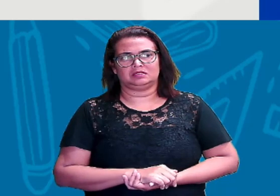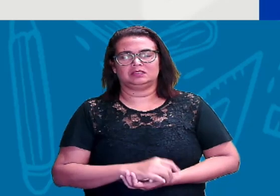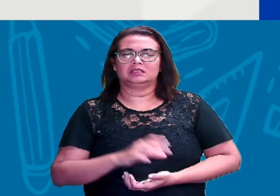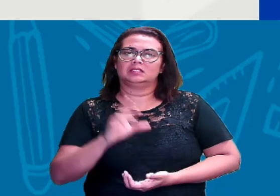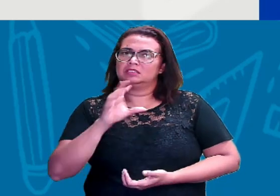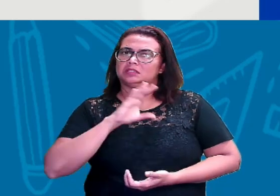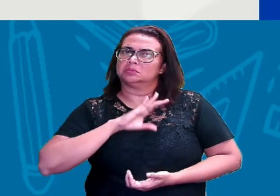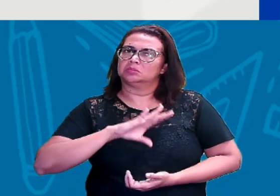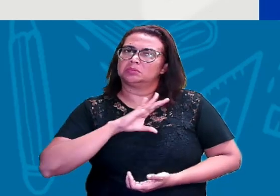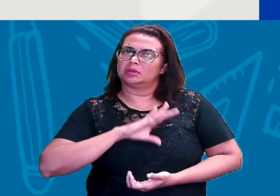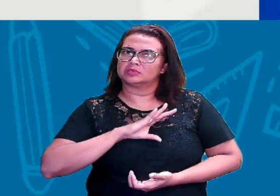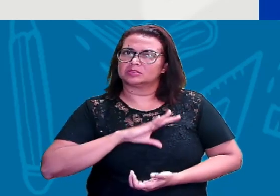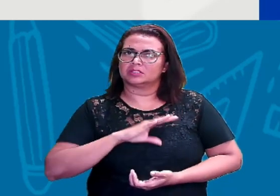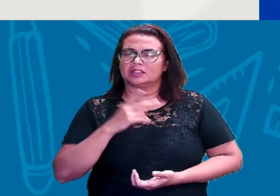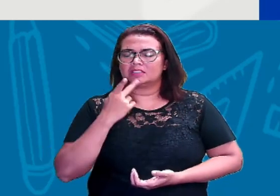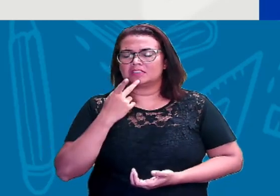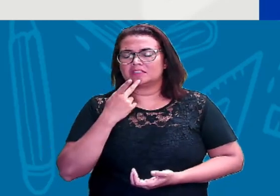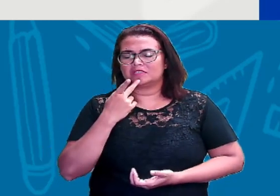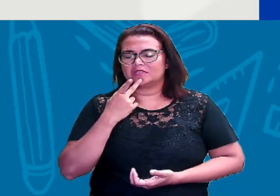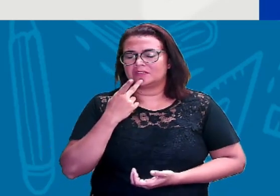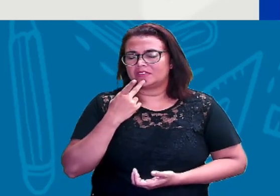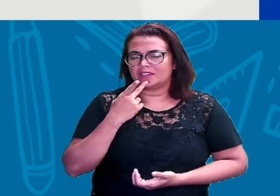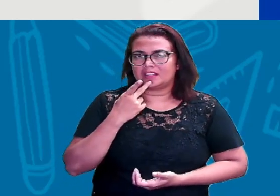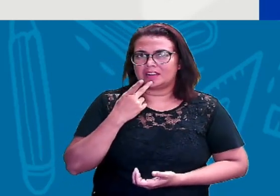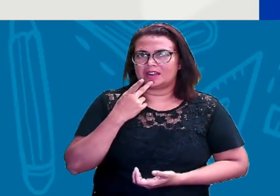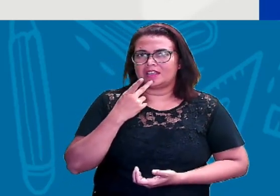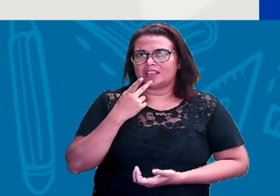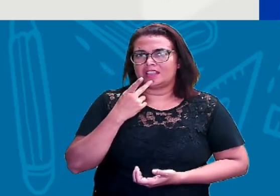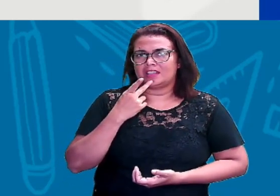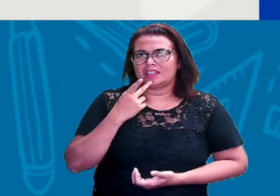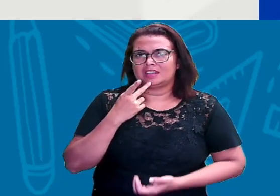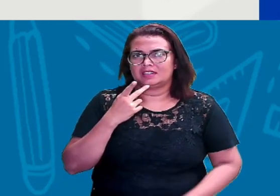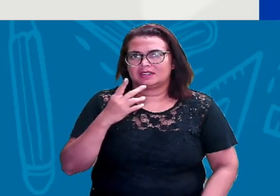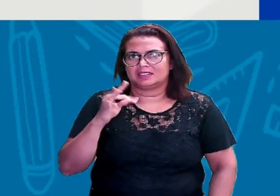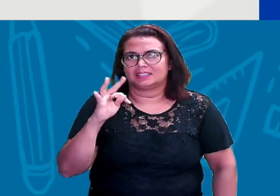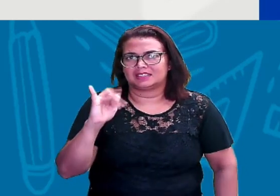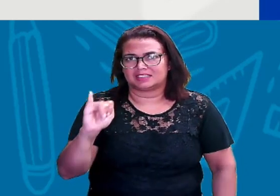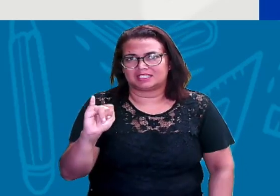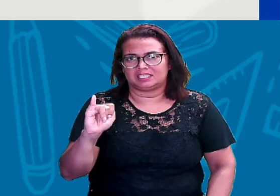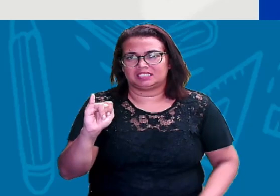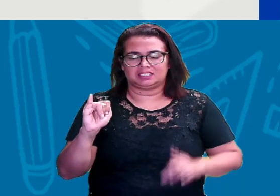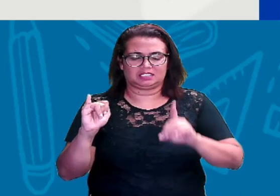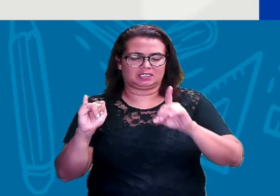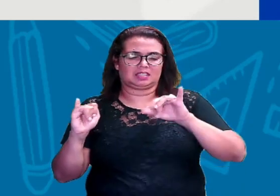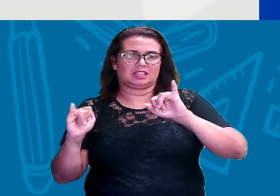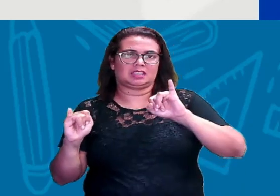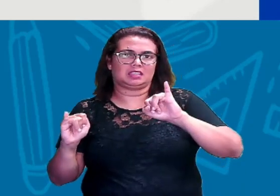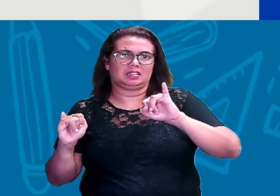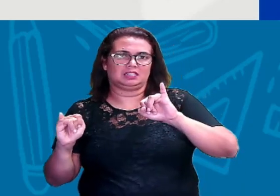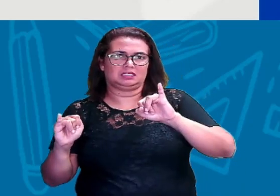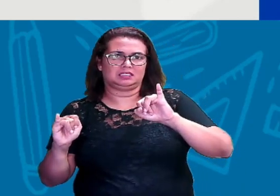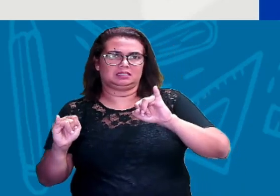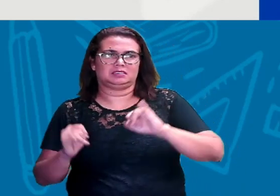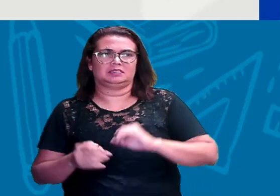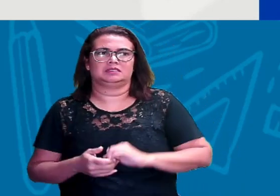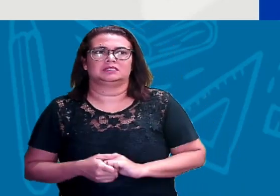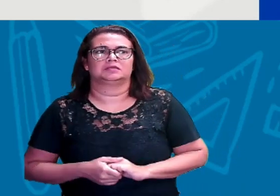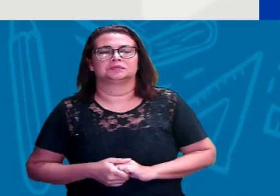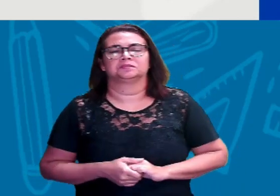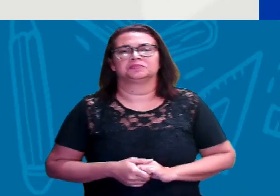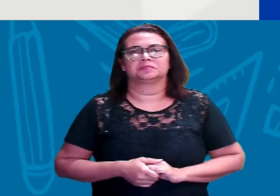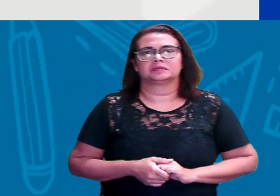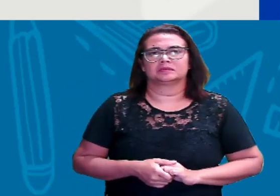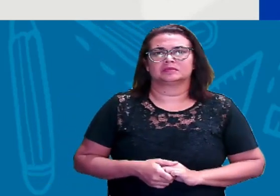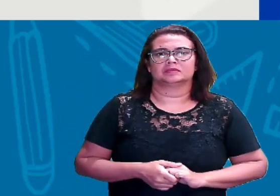português, digamos assim, nordestino, tá? É o sotaque do Nordeste. TI e DI. Por quê? Se a gente